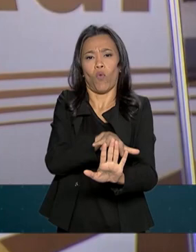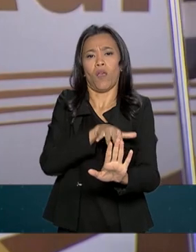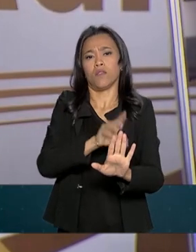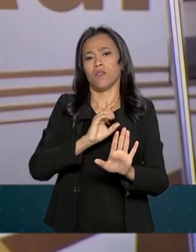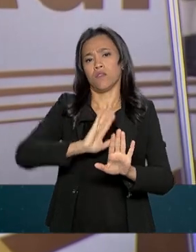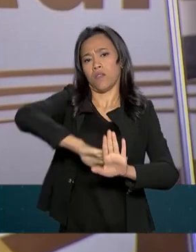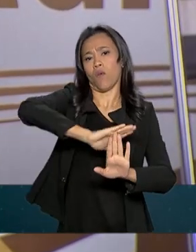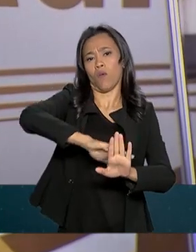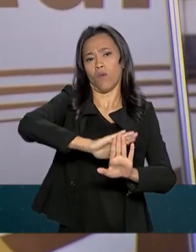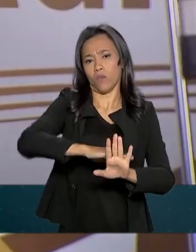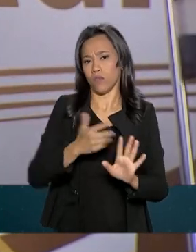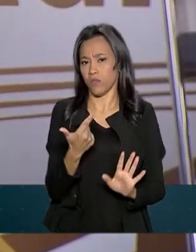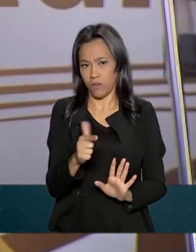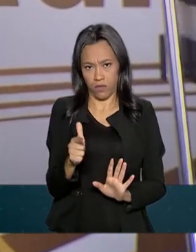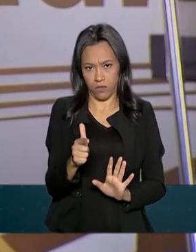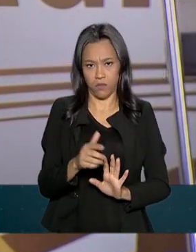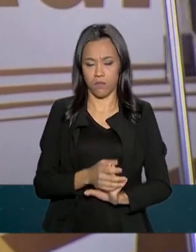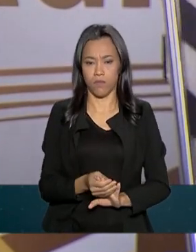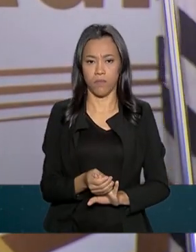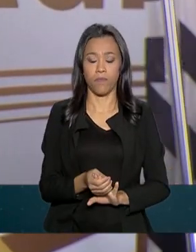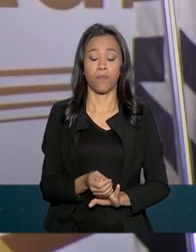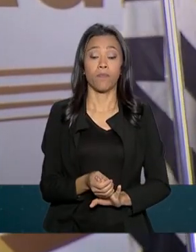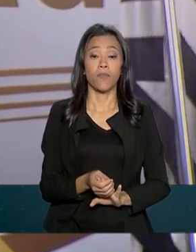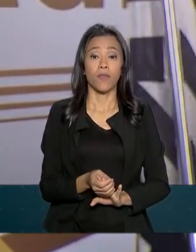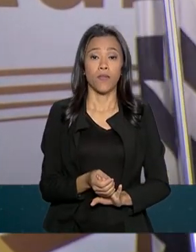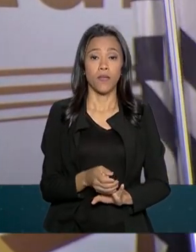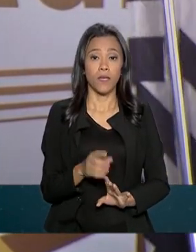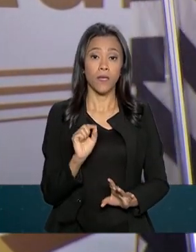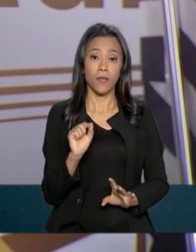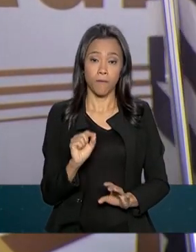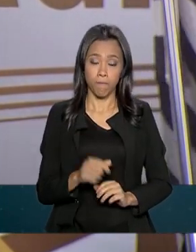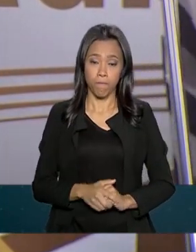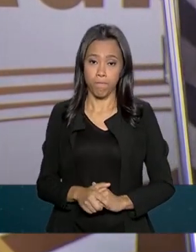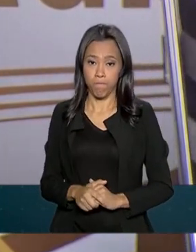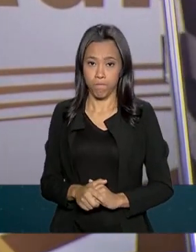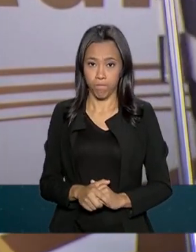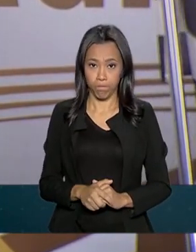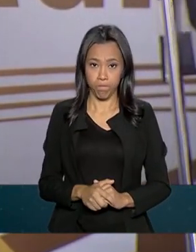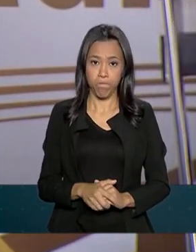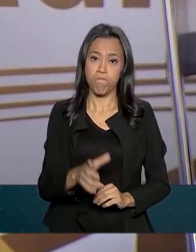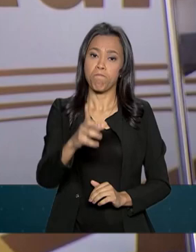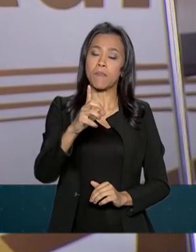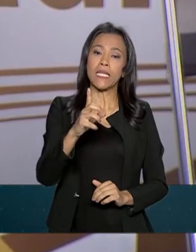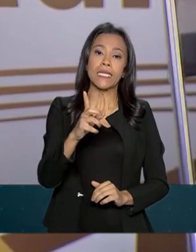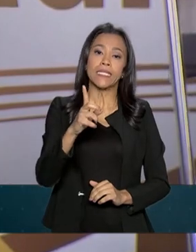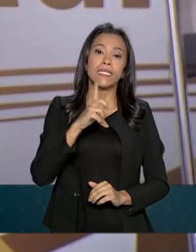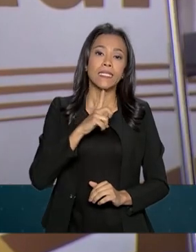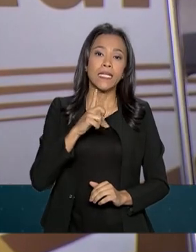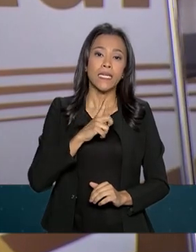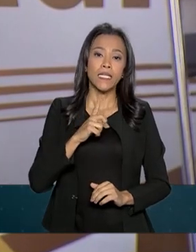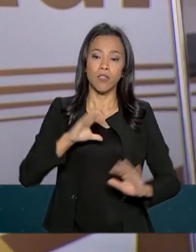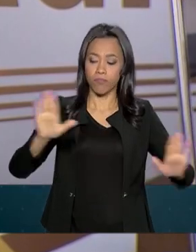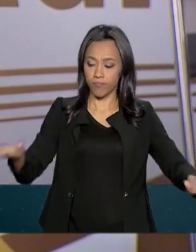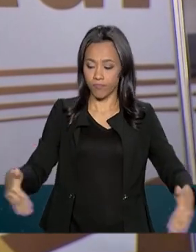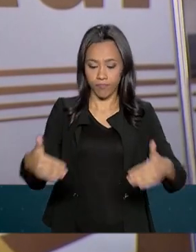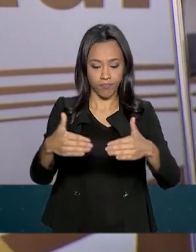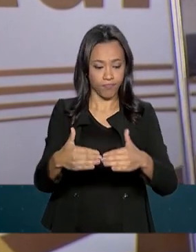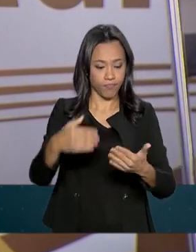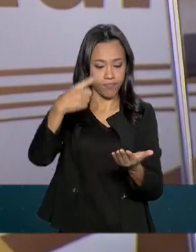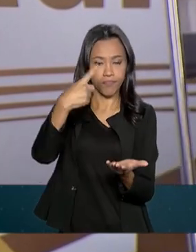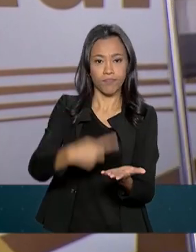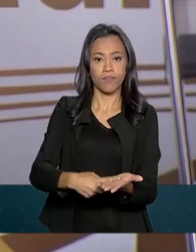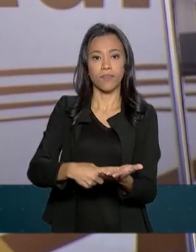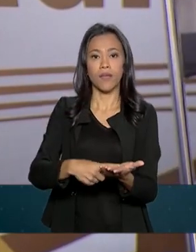e que comece em cima de lotes ociosos e que haja acordo de conciliação em